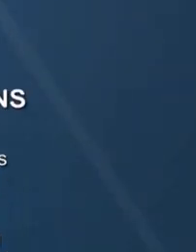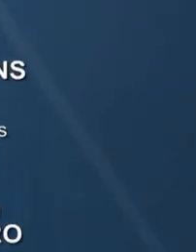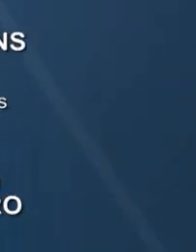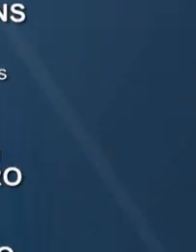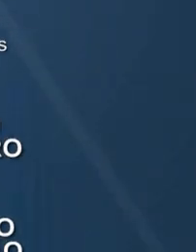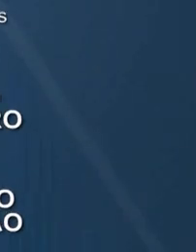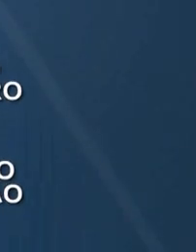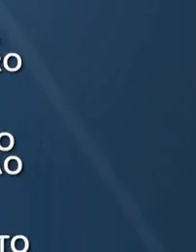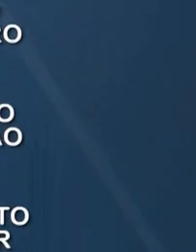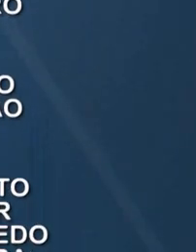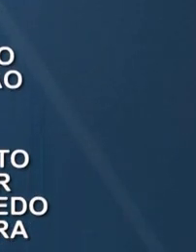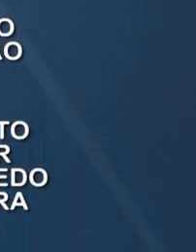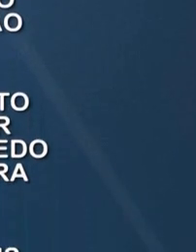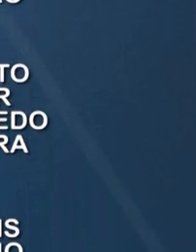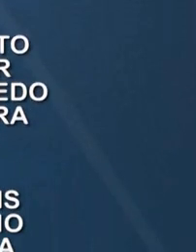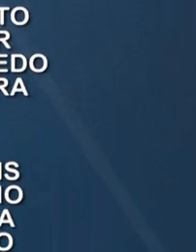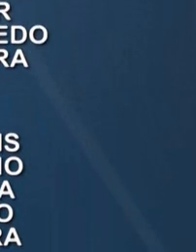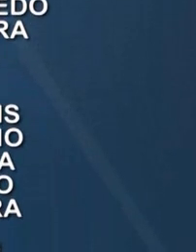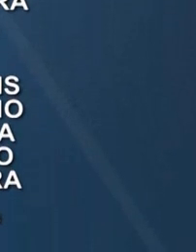Tchau